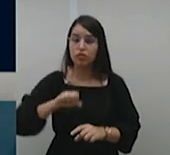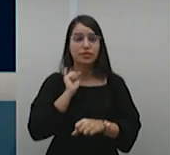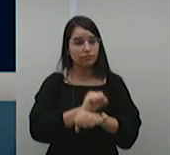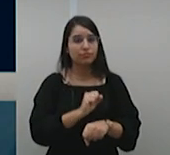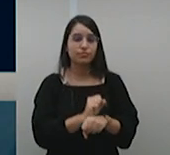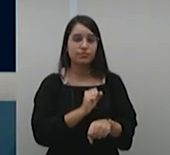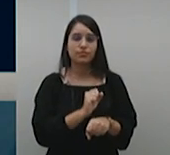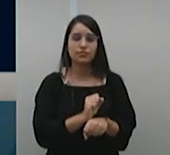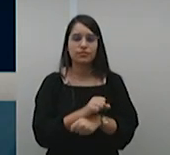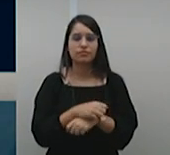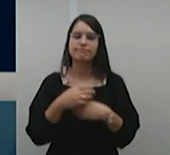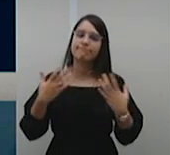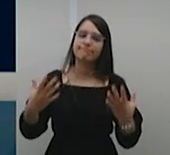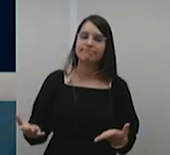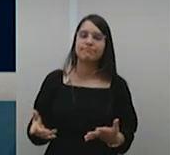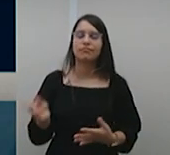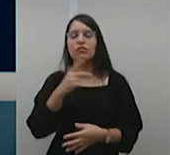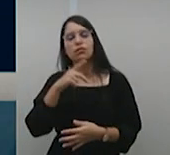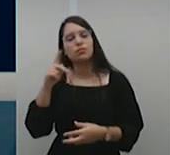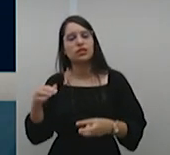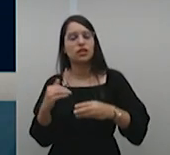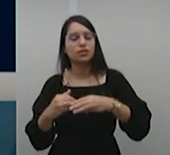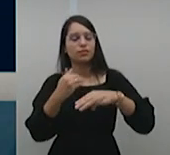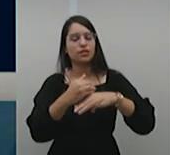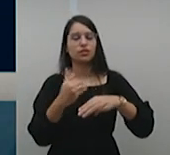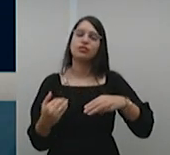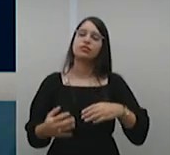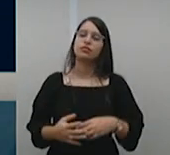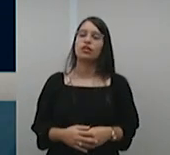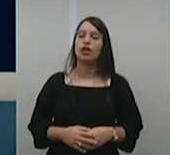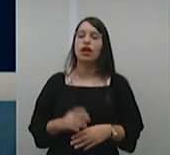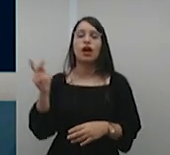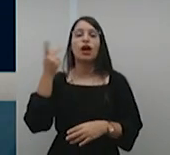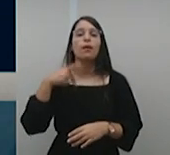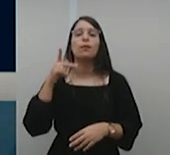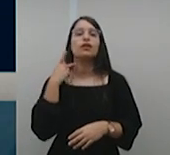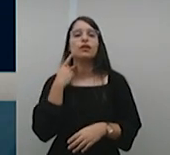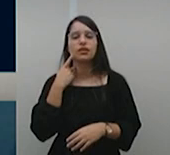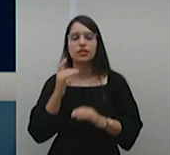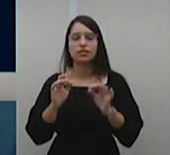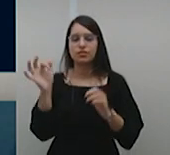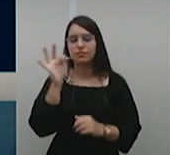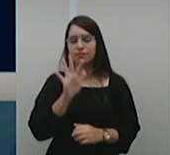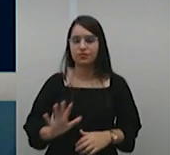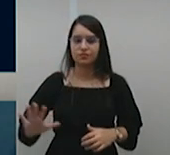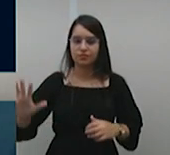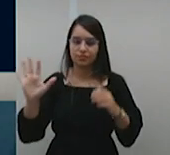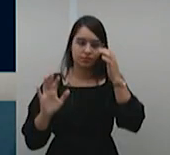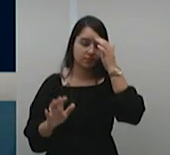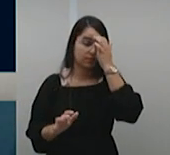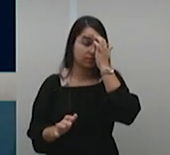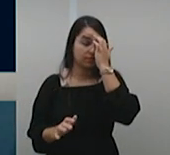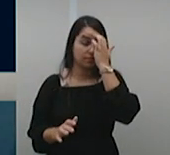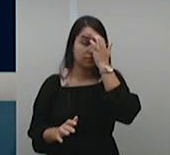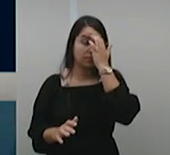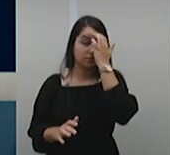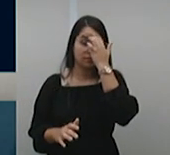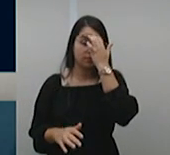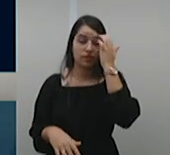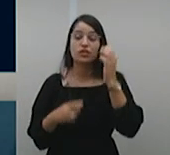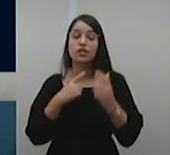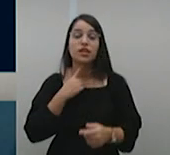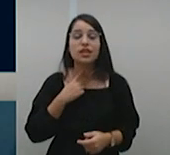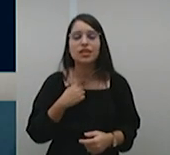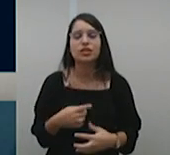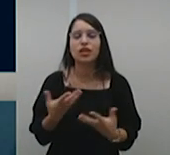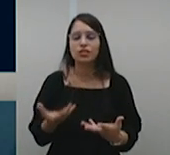senhoras ministras, senhores ministros, a Procuradoria Geral da República deseja ao Superior Tribunal de Justiça verdadeira Corte da Cidadania,